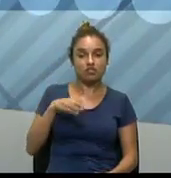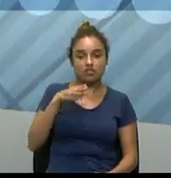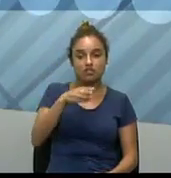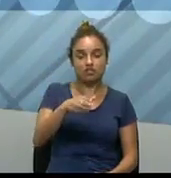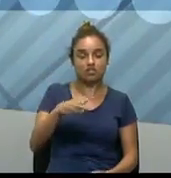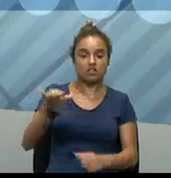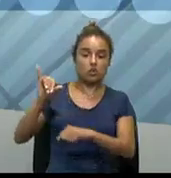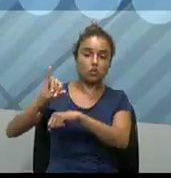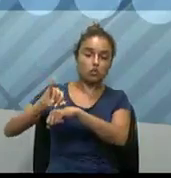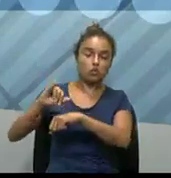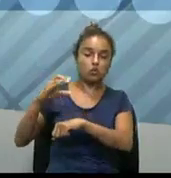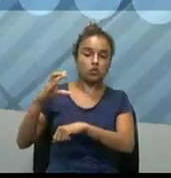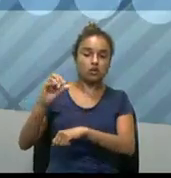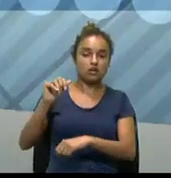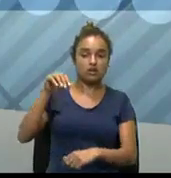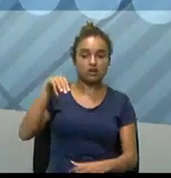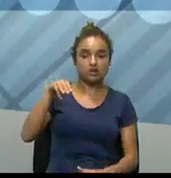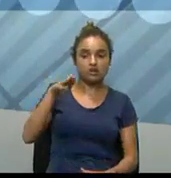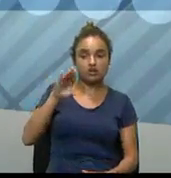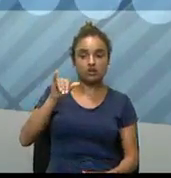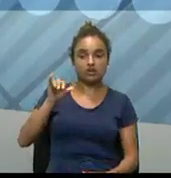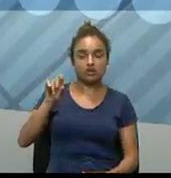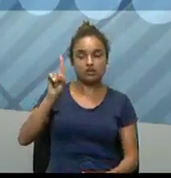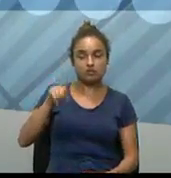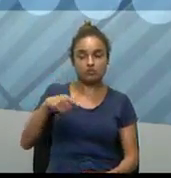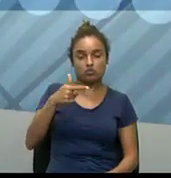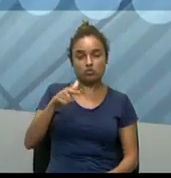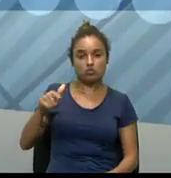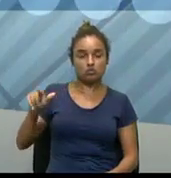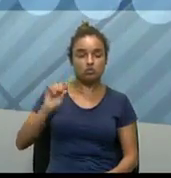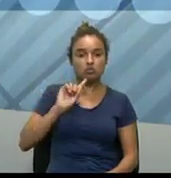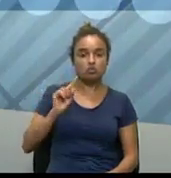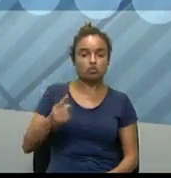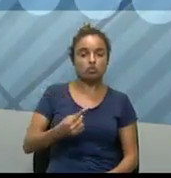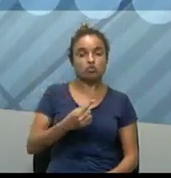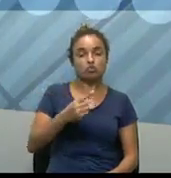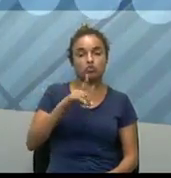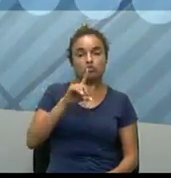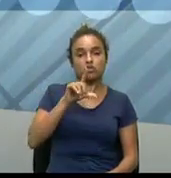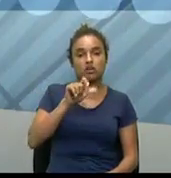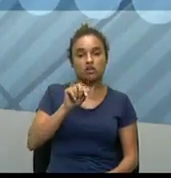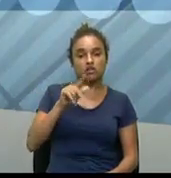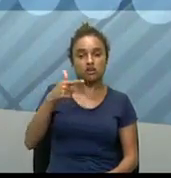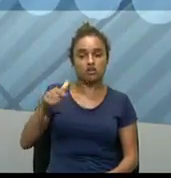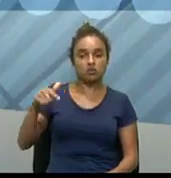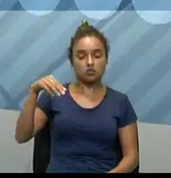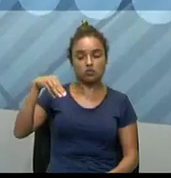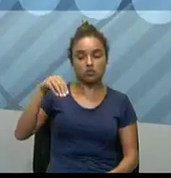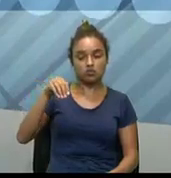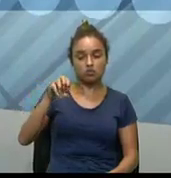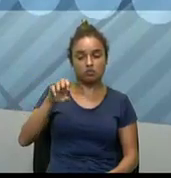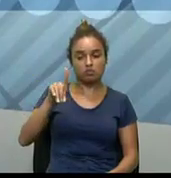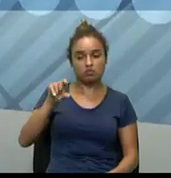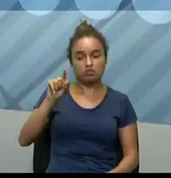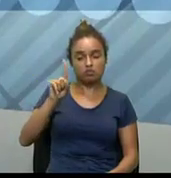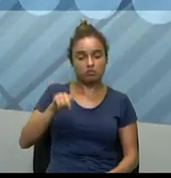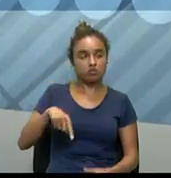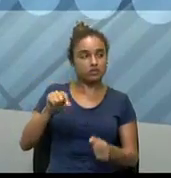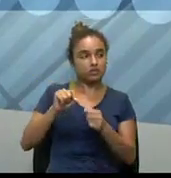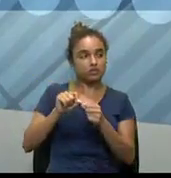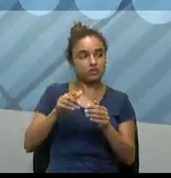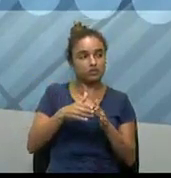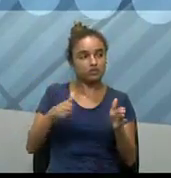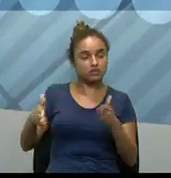né? Como se você fosse comprar um dólar ou outra moeda, por exemplo, né? Então, ir lá você, então, fazer essa